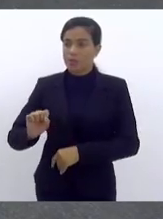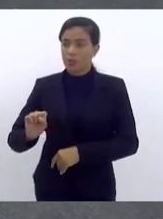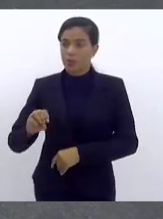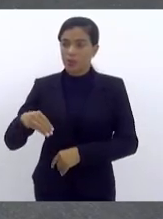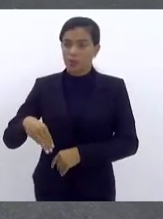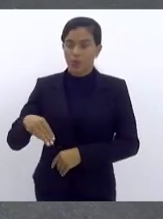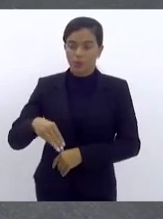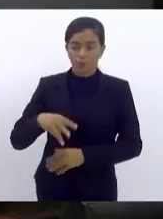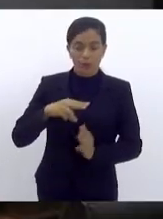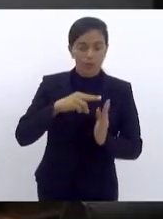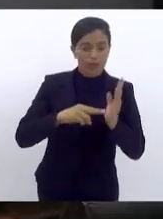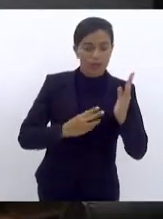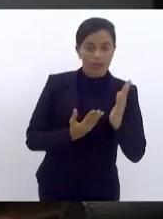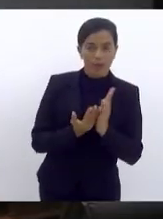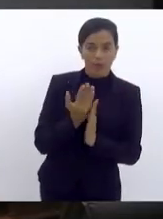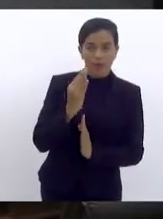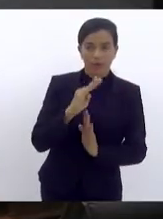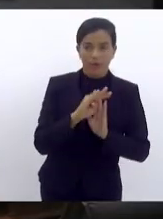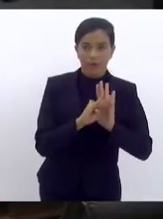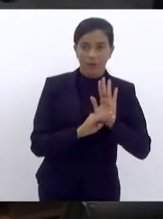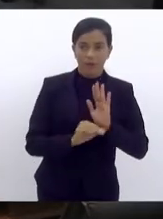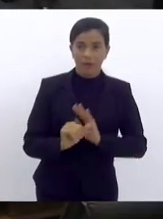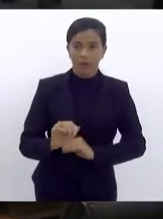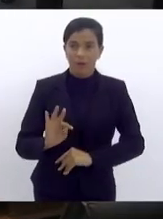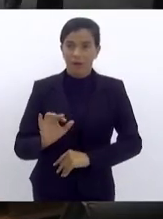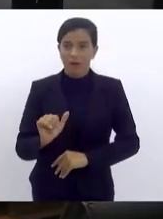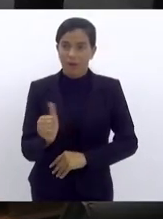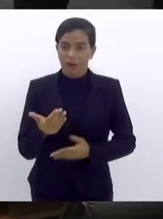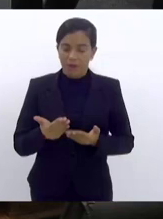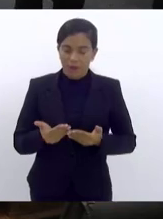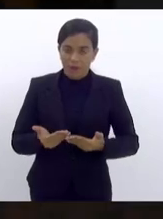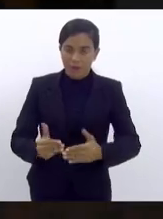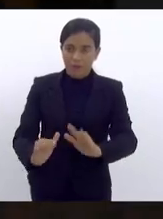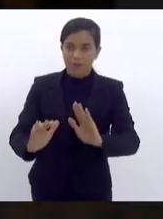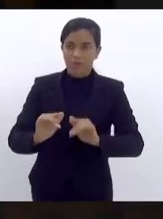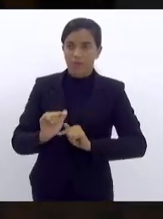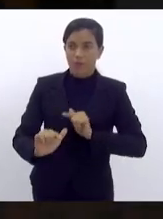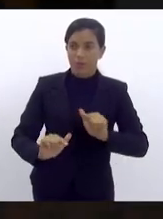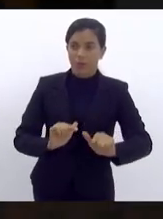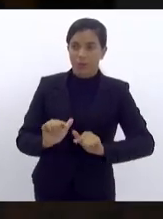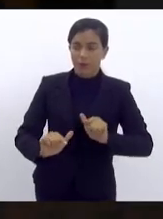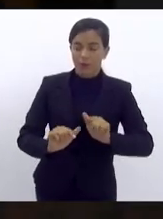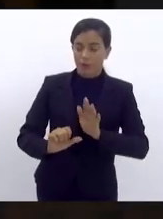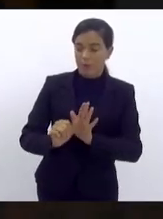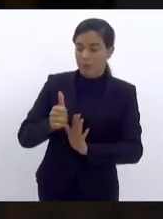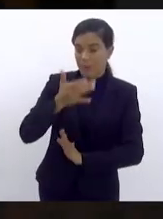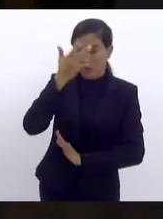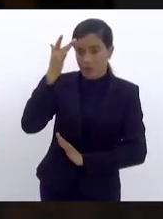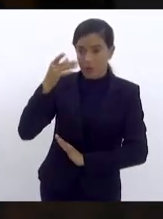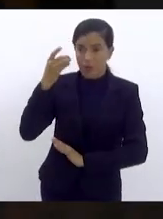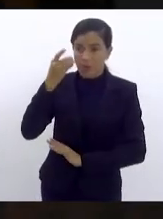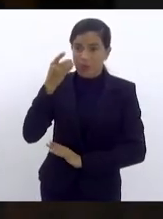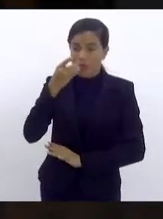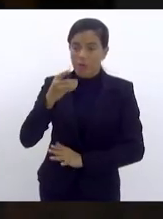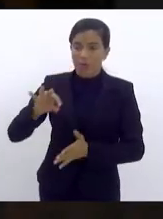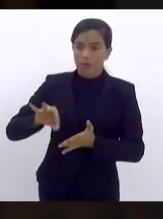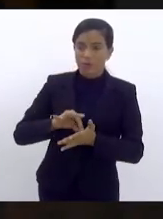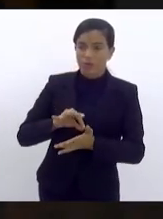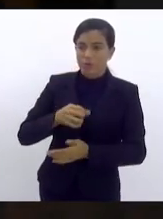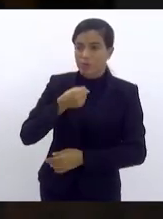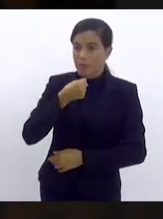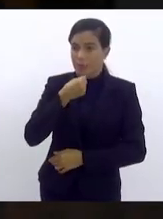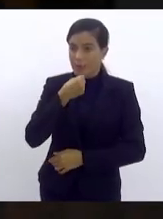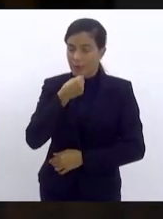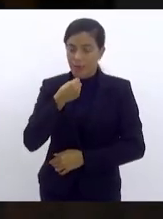Lida e aprovada a ata, passa-se ao expediente inicial. O primeiro orador inscrito é o nobre deputado